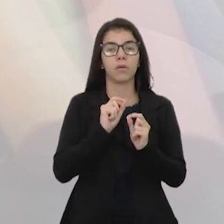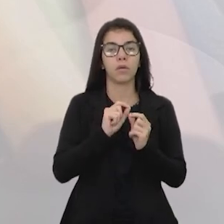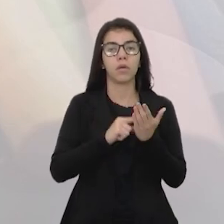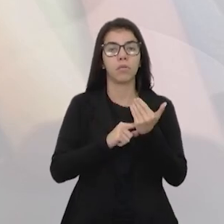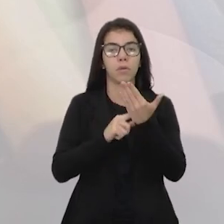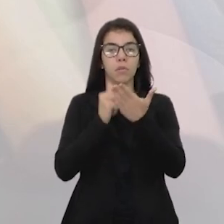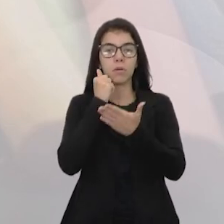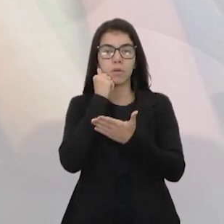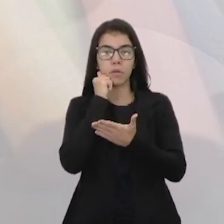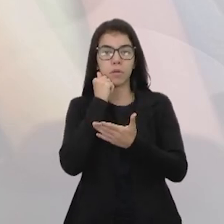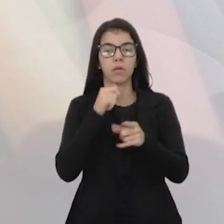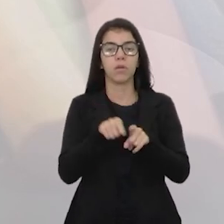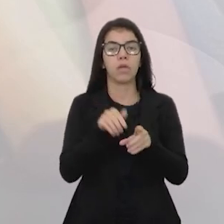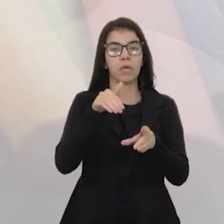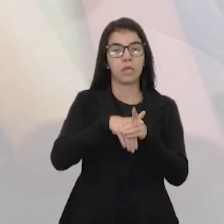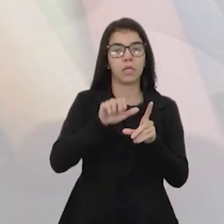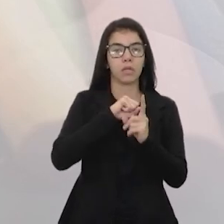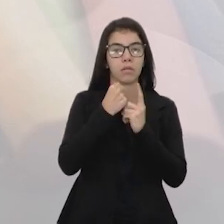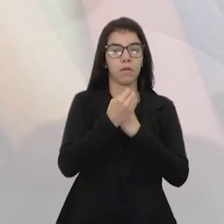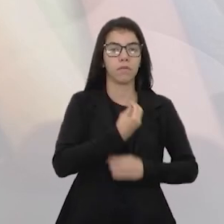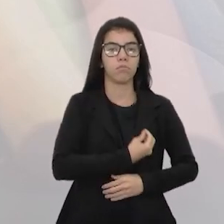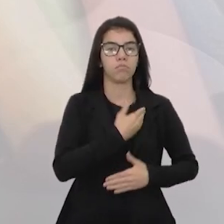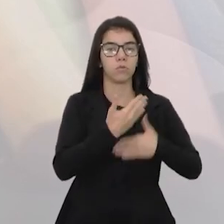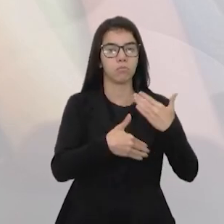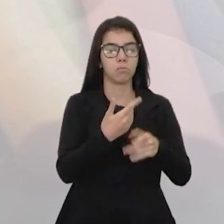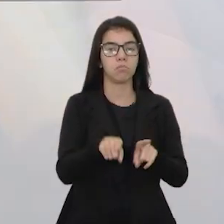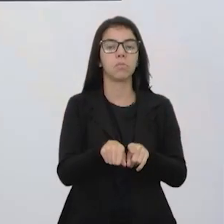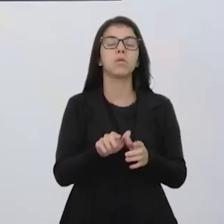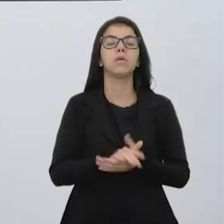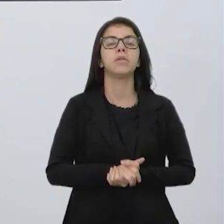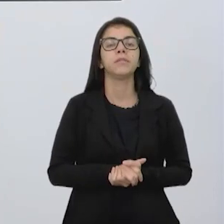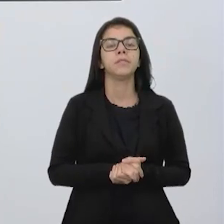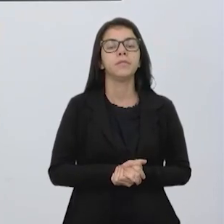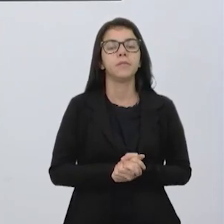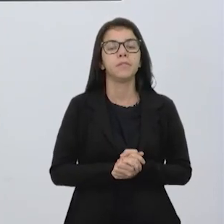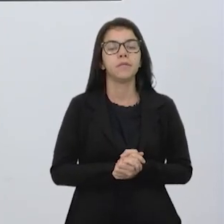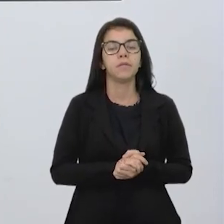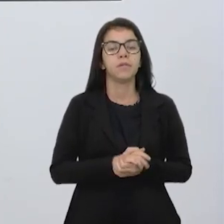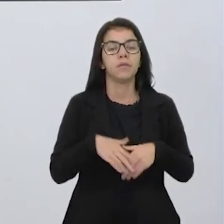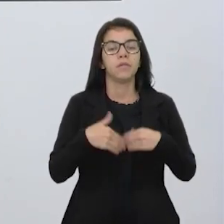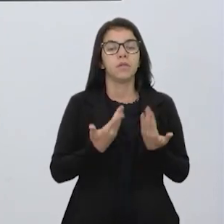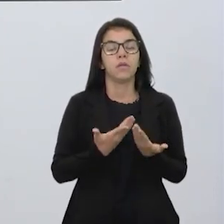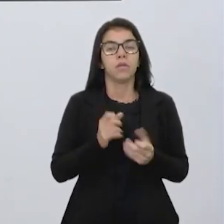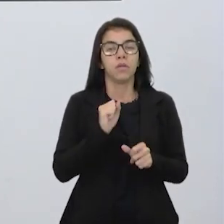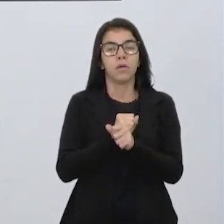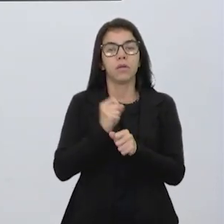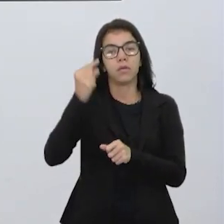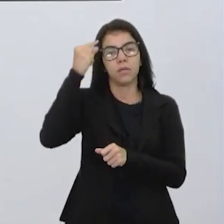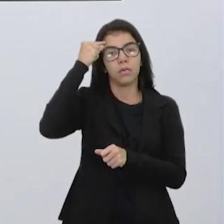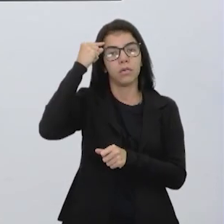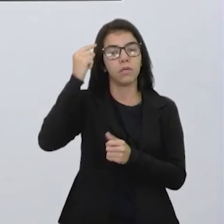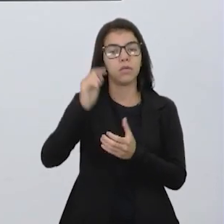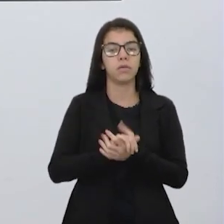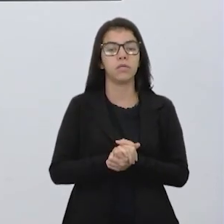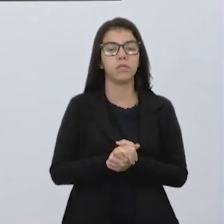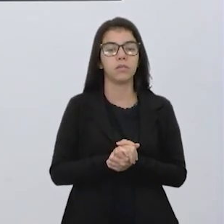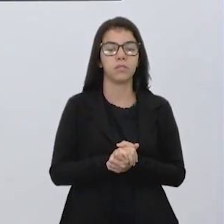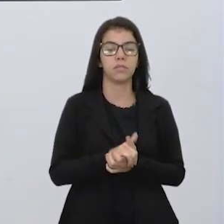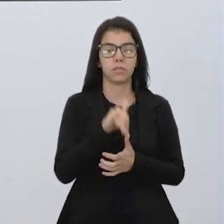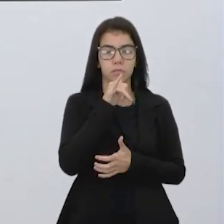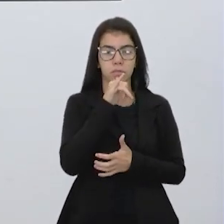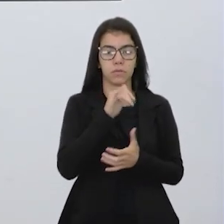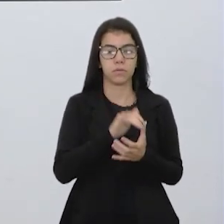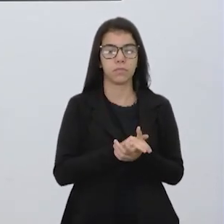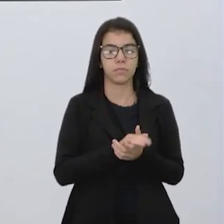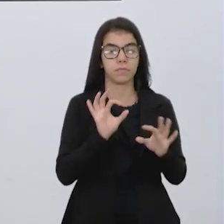tecnologia no nosso dia a dia, tá? Então, parar para pensar que uma